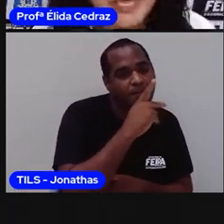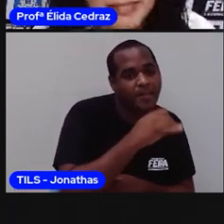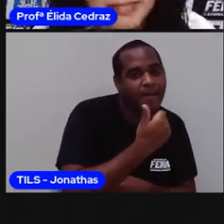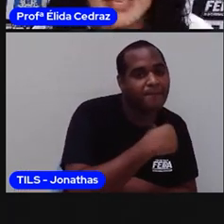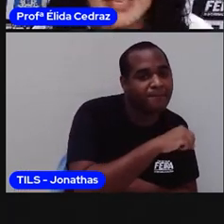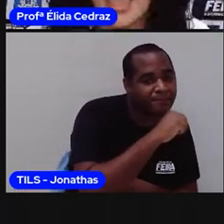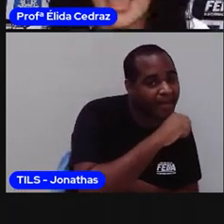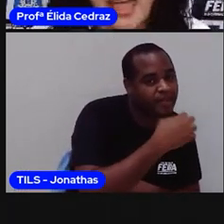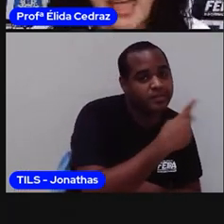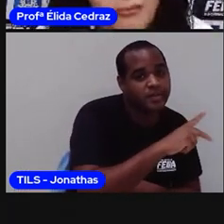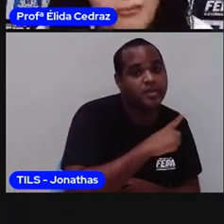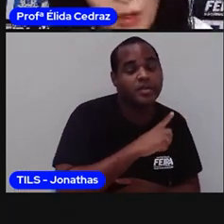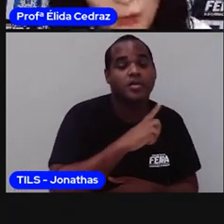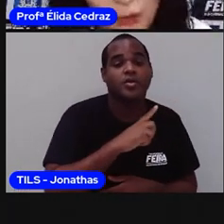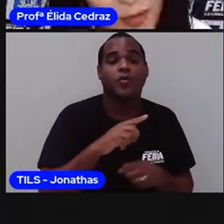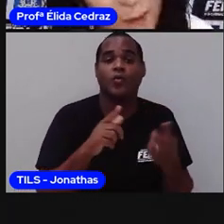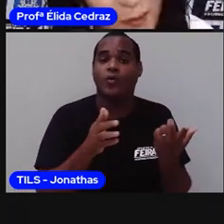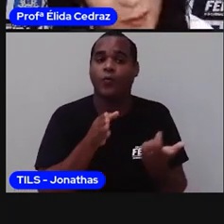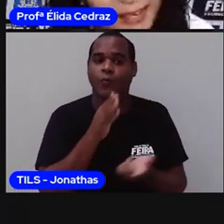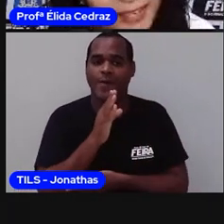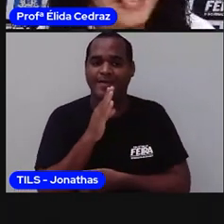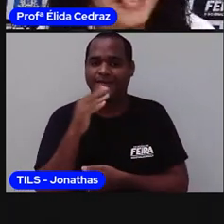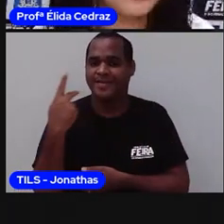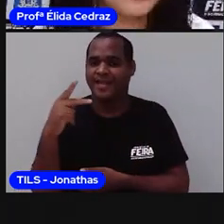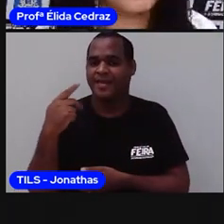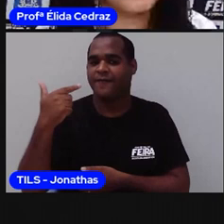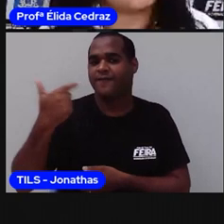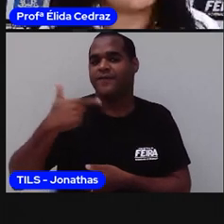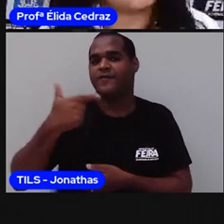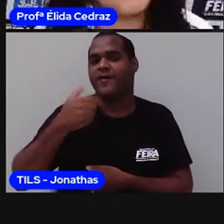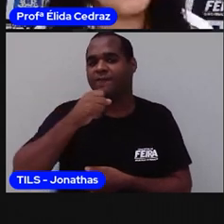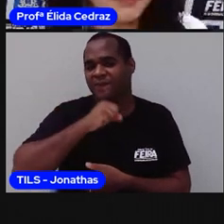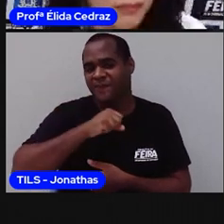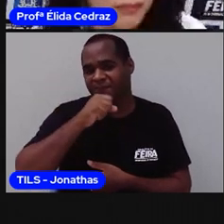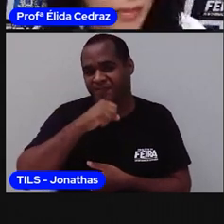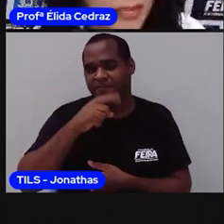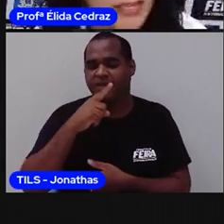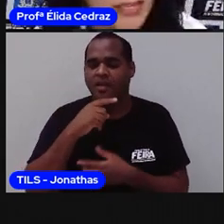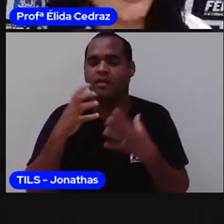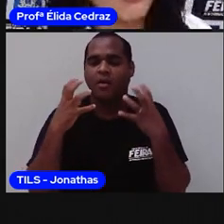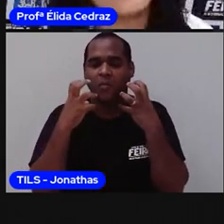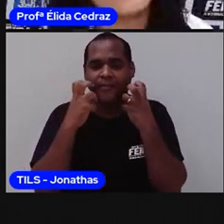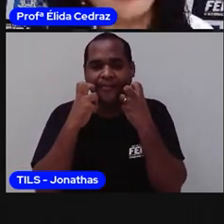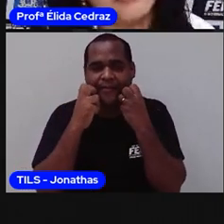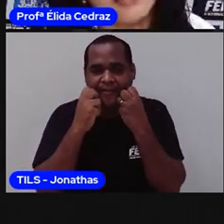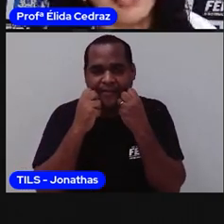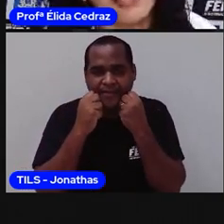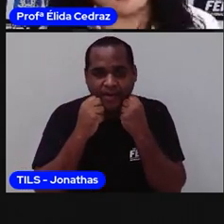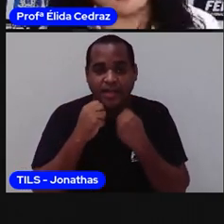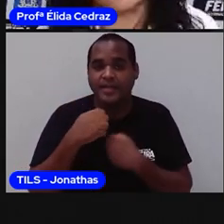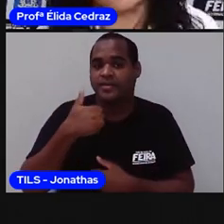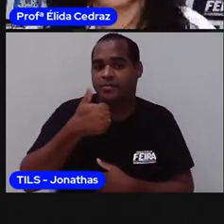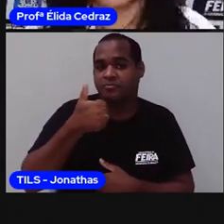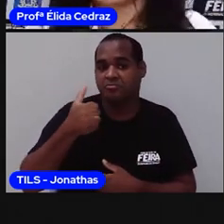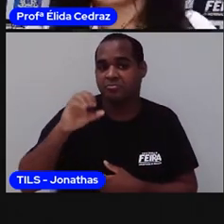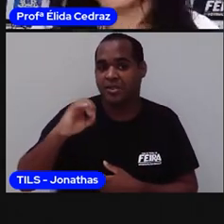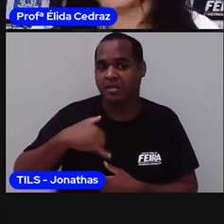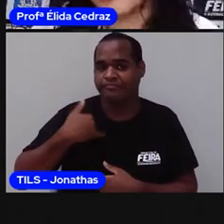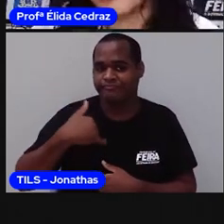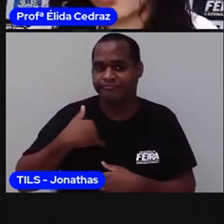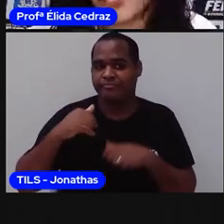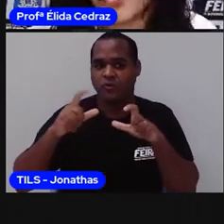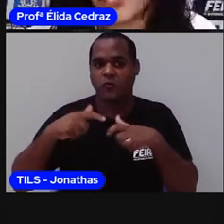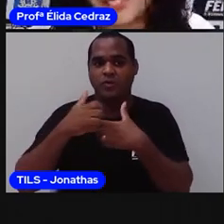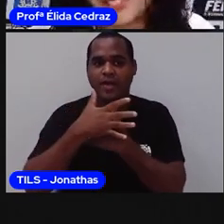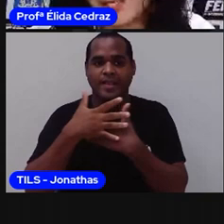conheci a avó do meu pai. E ela faleceu bem velhinha, com 110 anos, lá na